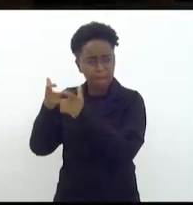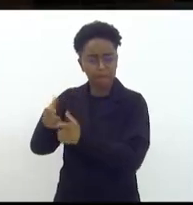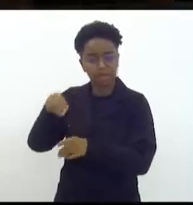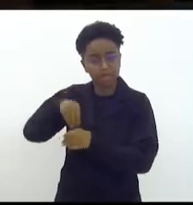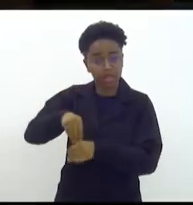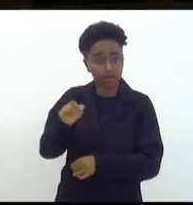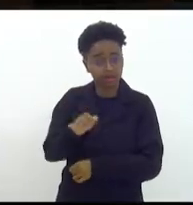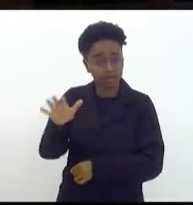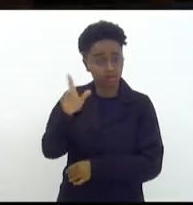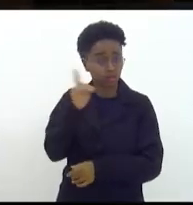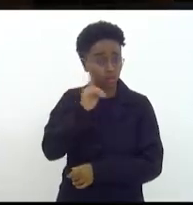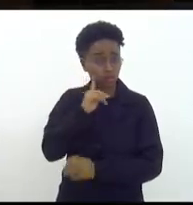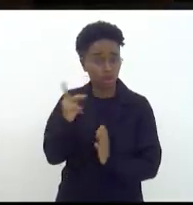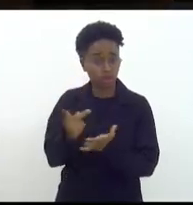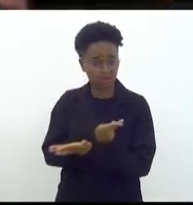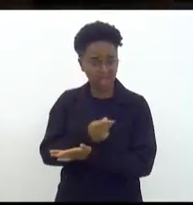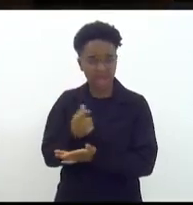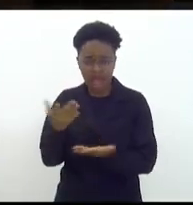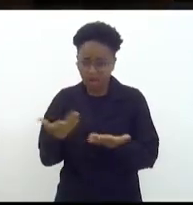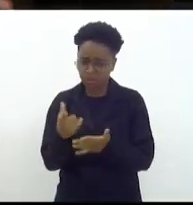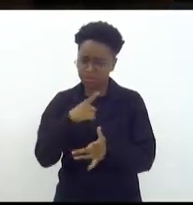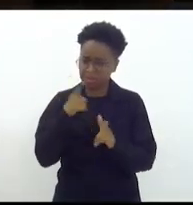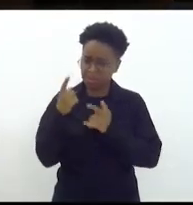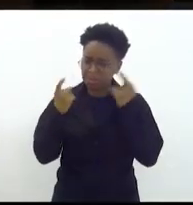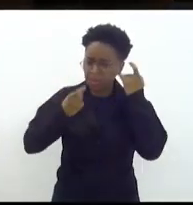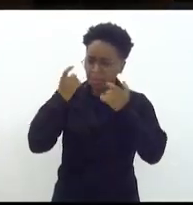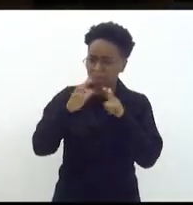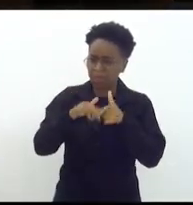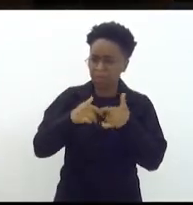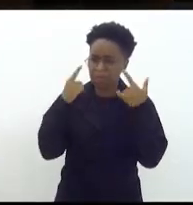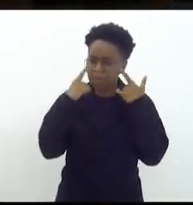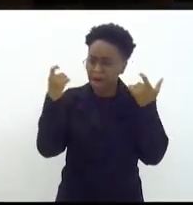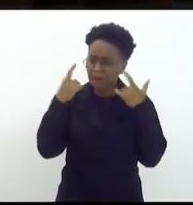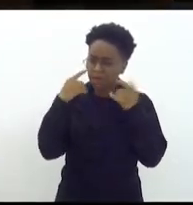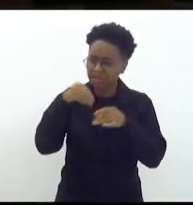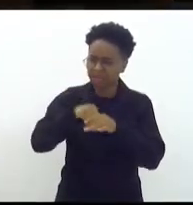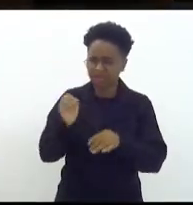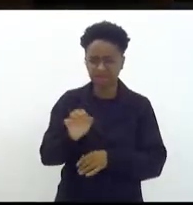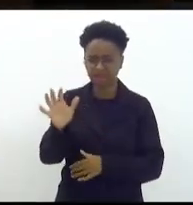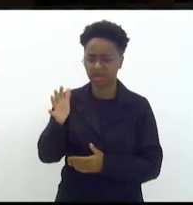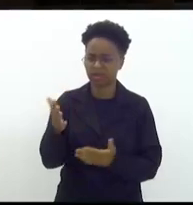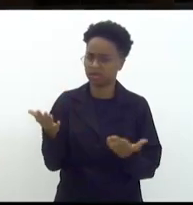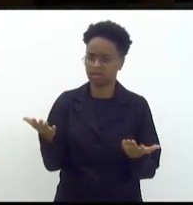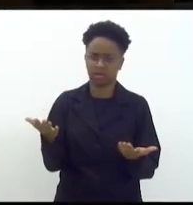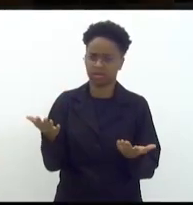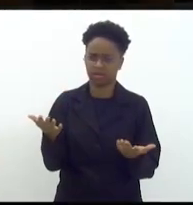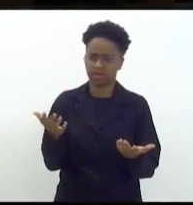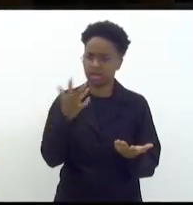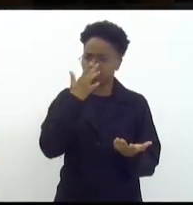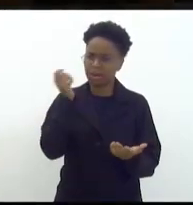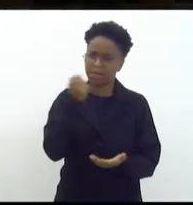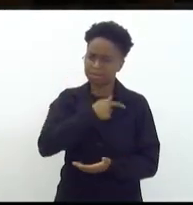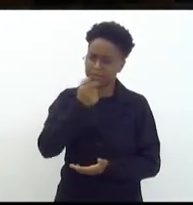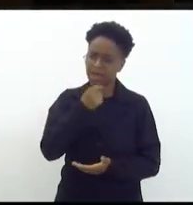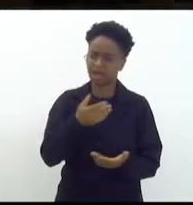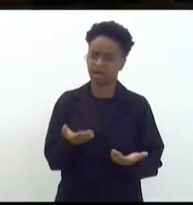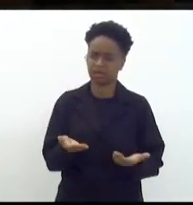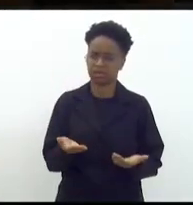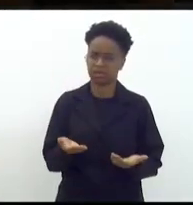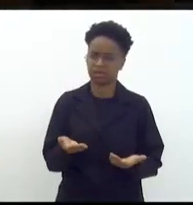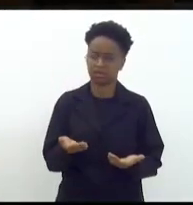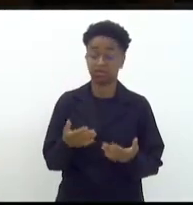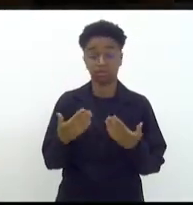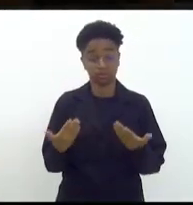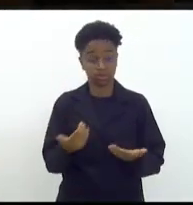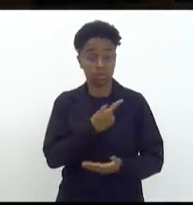que é dado todo dia dentro da favela vai se preocupar com o ruído de morador dentro da favela isso é é um escárnio é um escárnio então